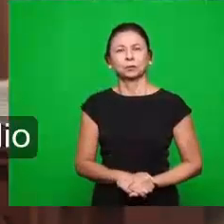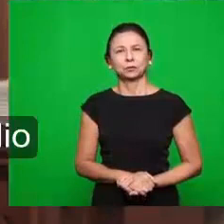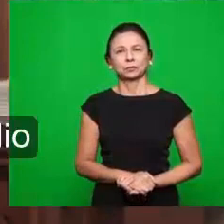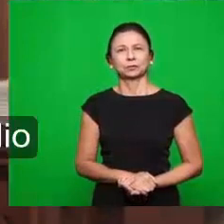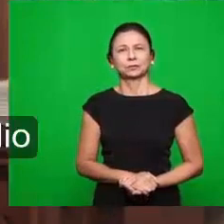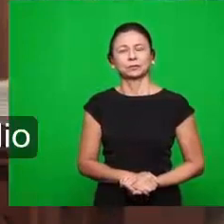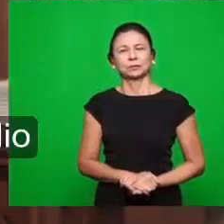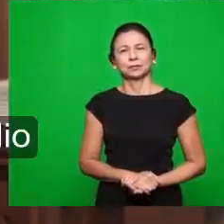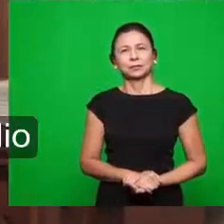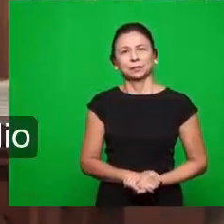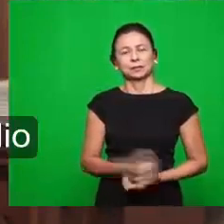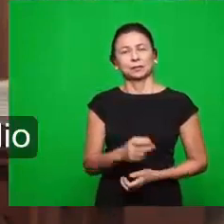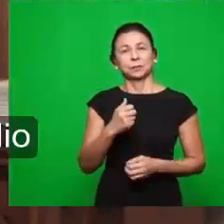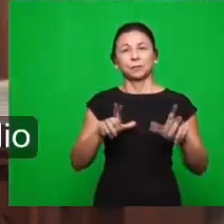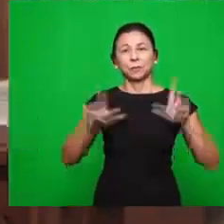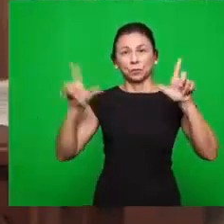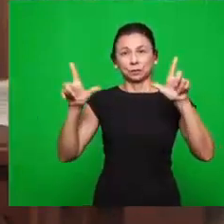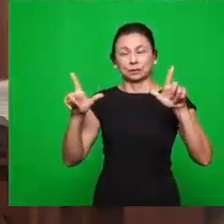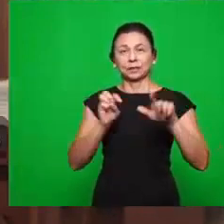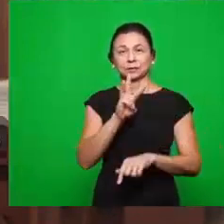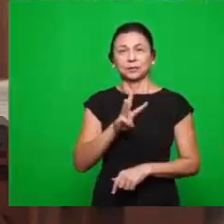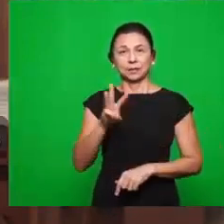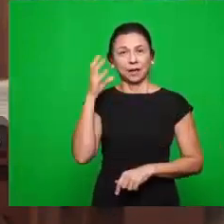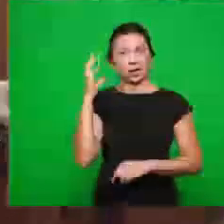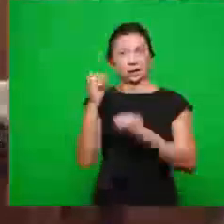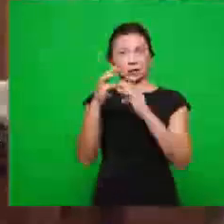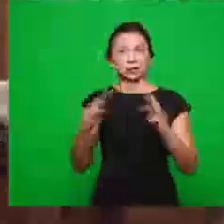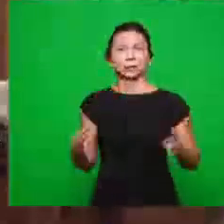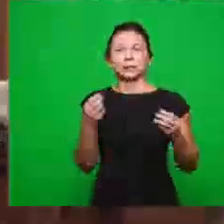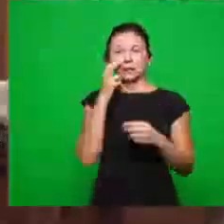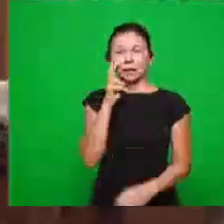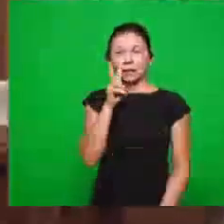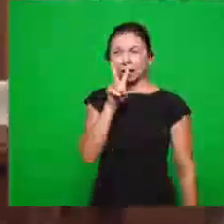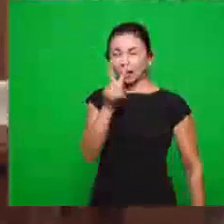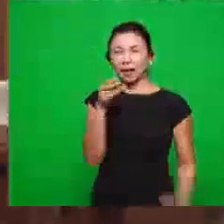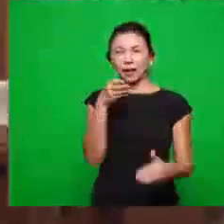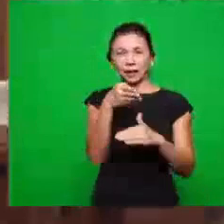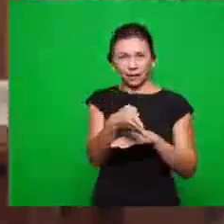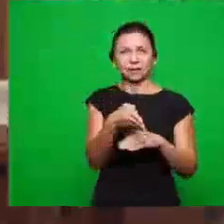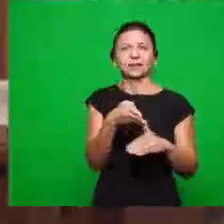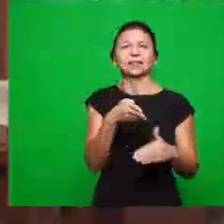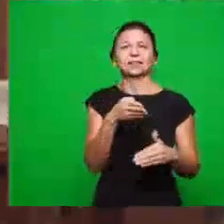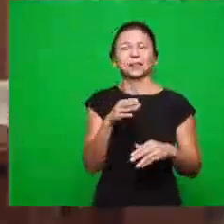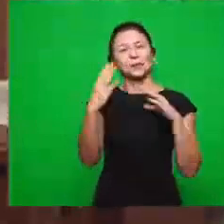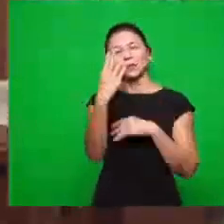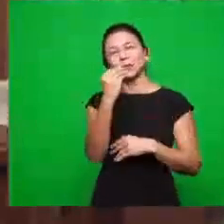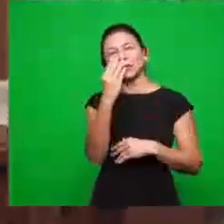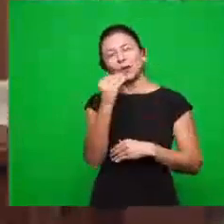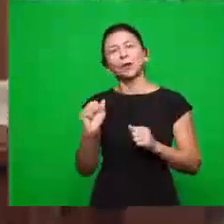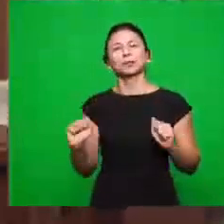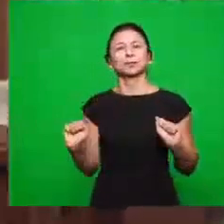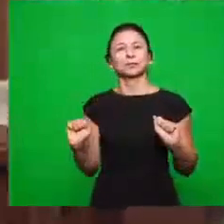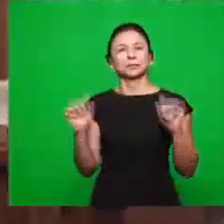todos os lugares do Brasil vão estar expostas na Rádio Manaim. Então os irmãos acessem a Rádio Manaim para ver as fotografias, os